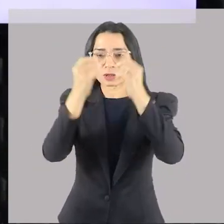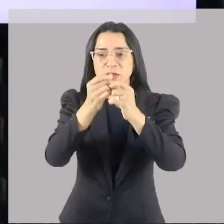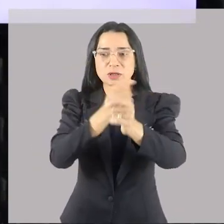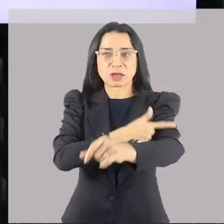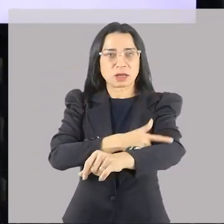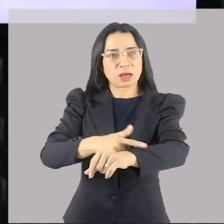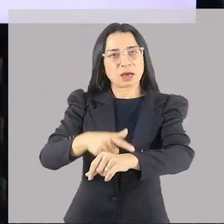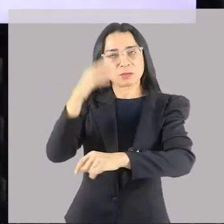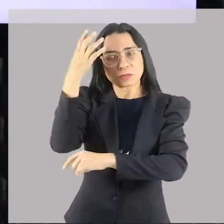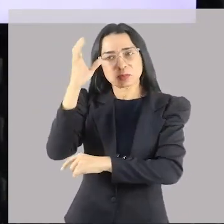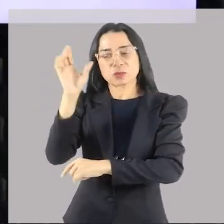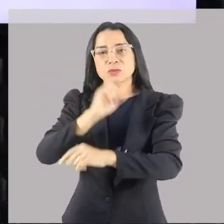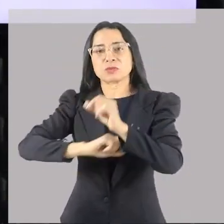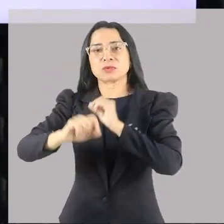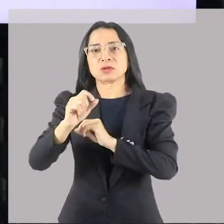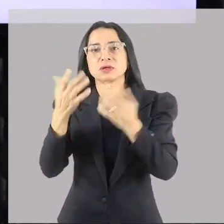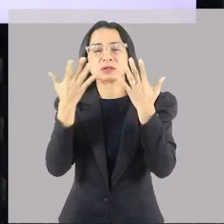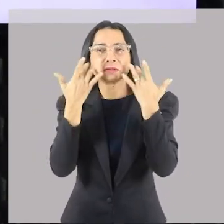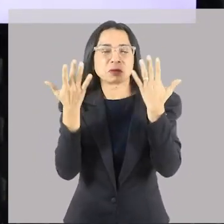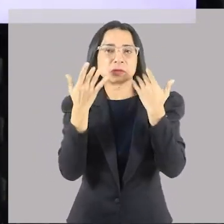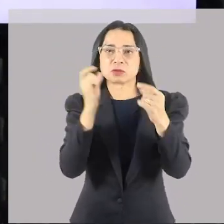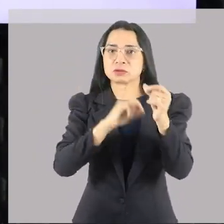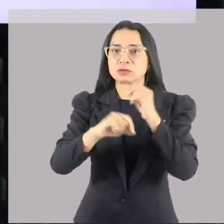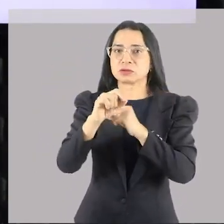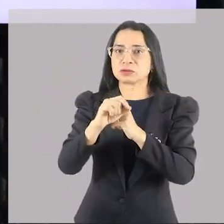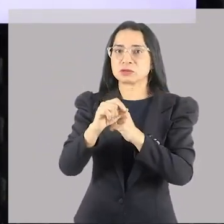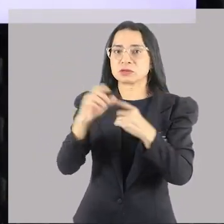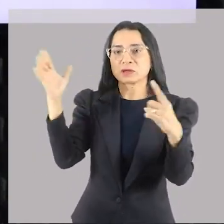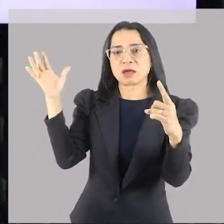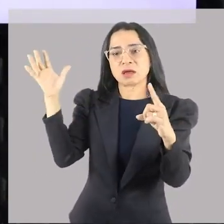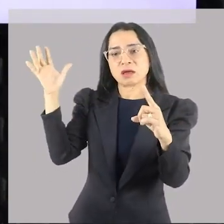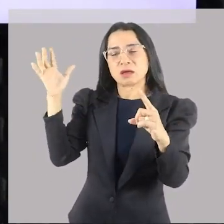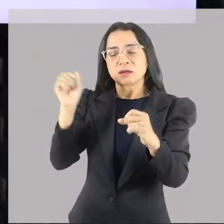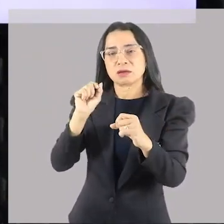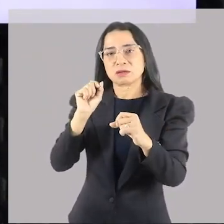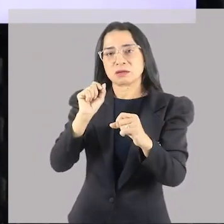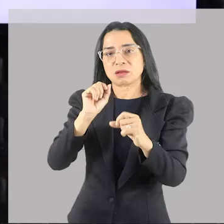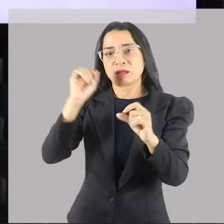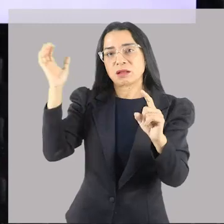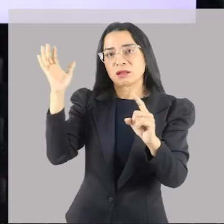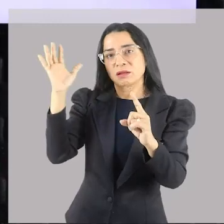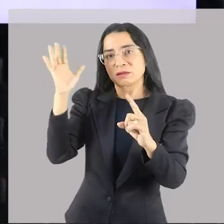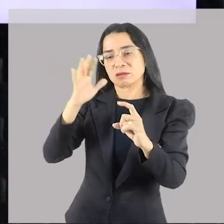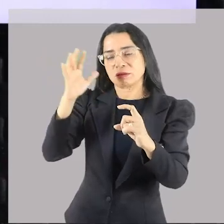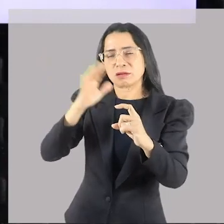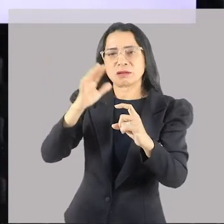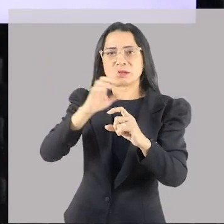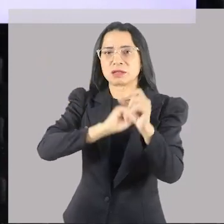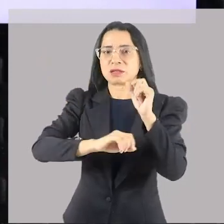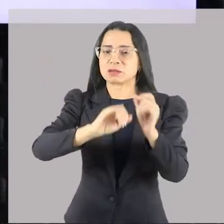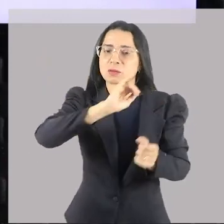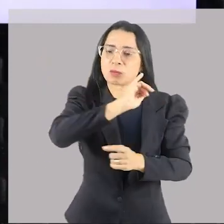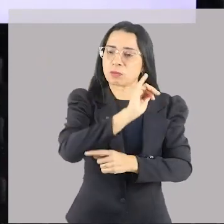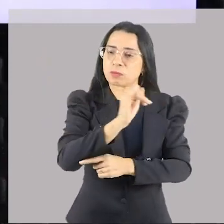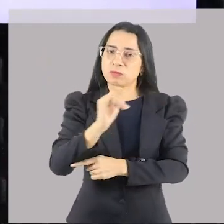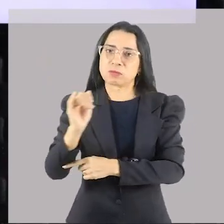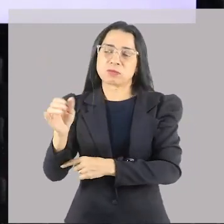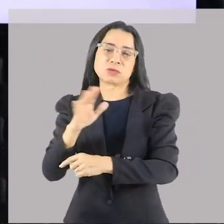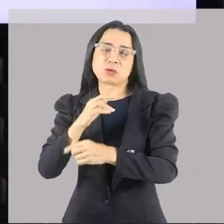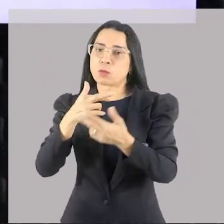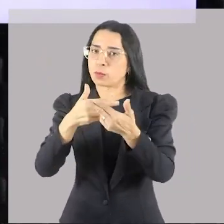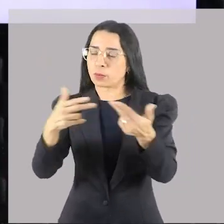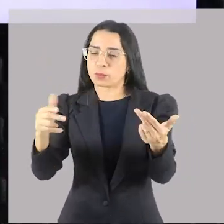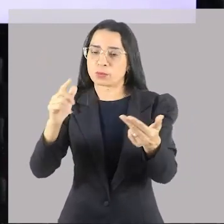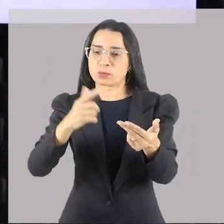artistas, lendas, mitos, entre outras coisas. E, novamente, aquilo que eu falei para vocês. Há um equilíbrio da forma e harmonia do